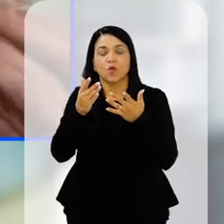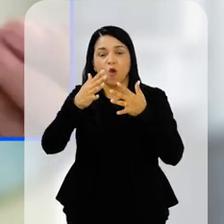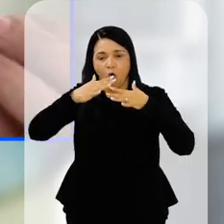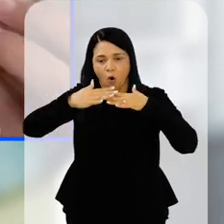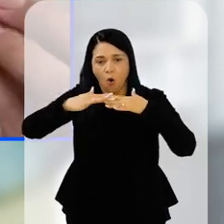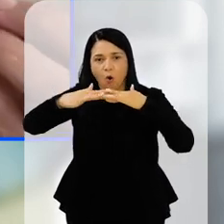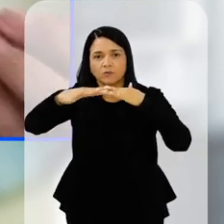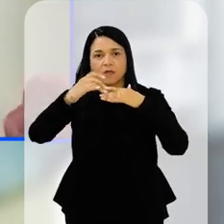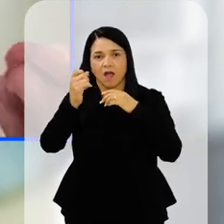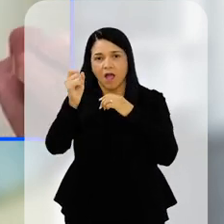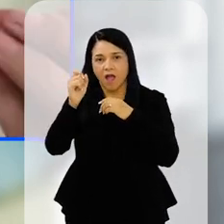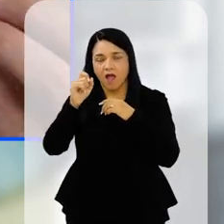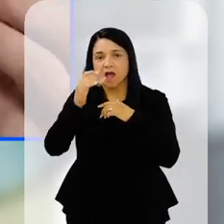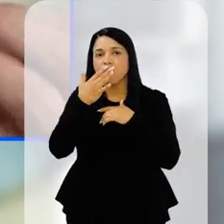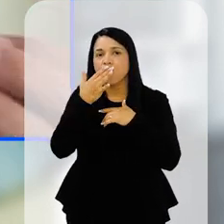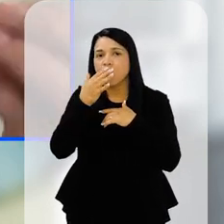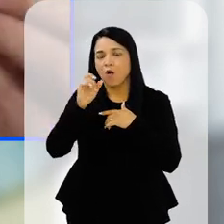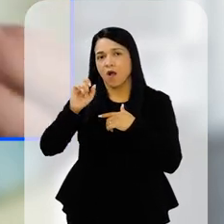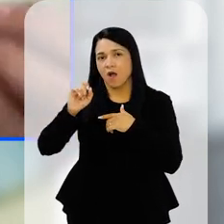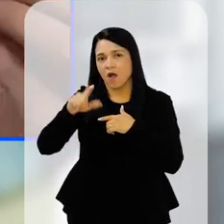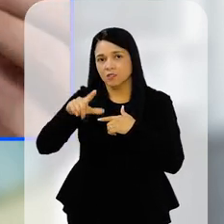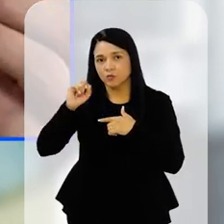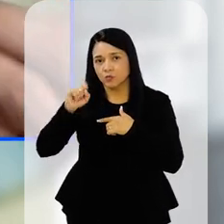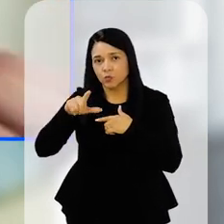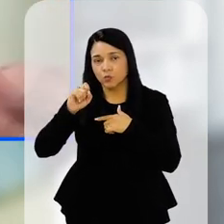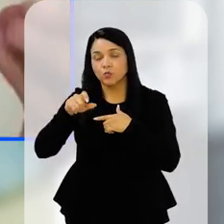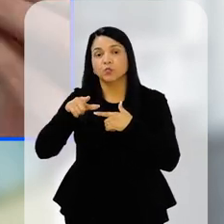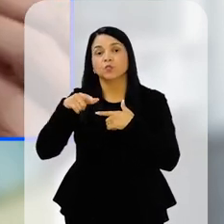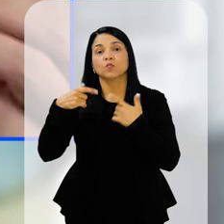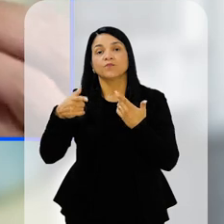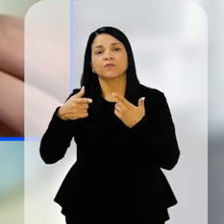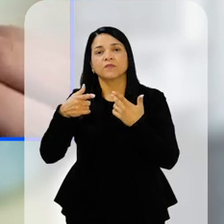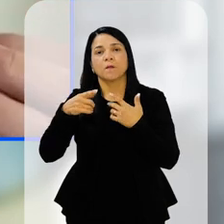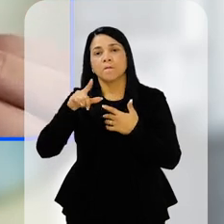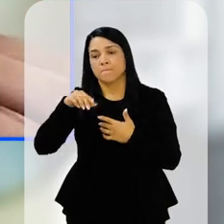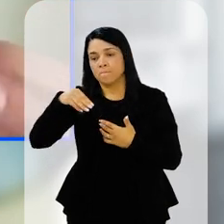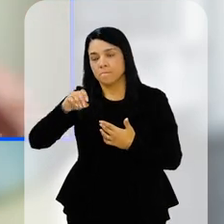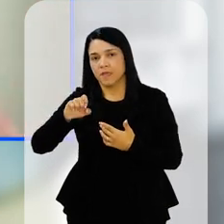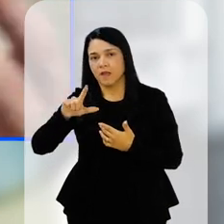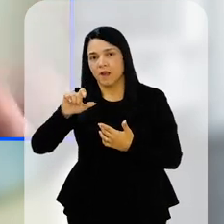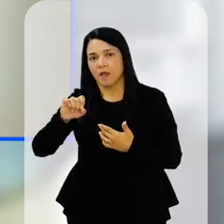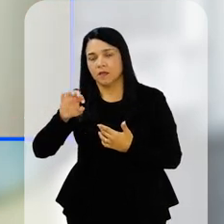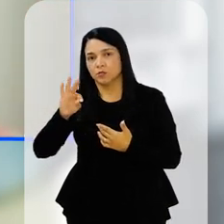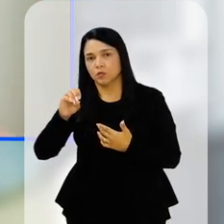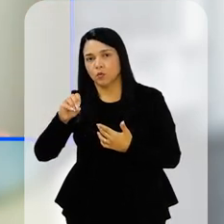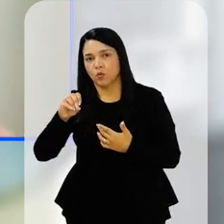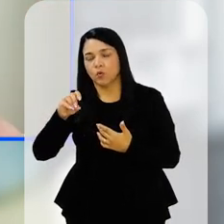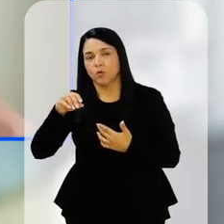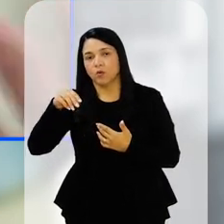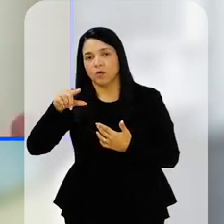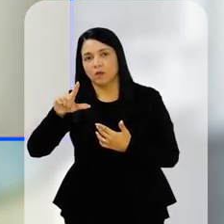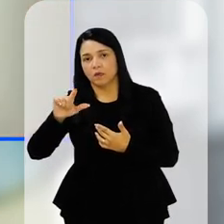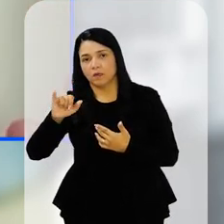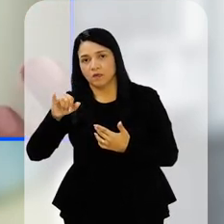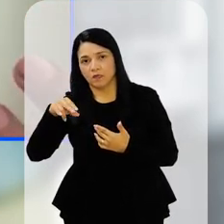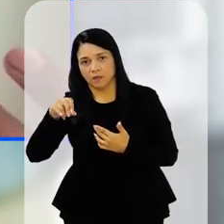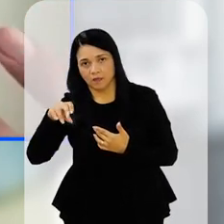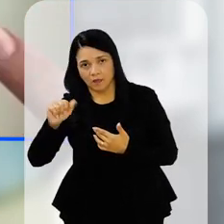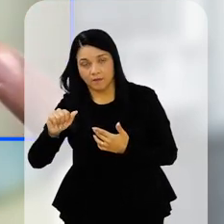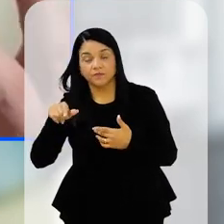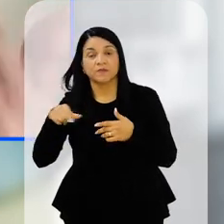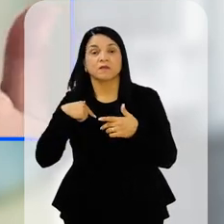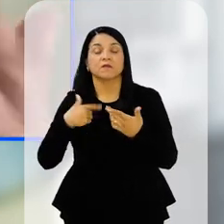comprimentos de onda azul, que vão impedir a formação de melatonina, que é um hormônio importante para a pessoa entrar em sono,